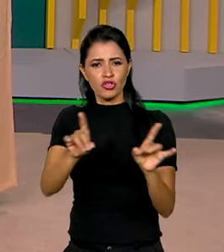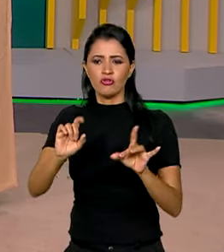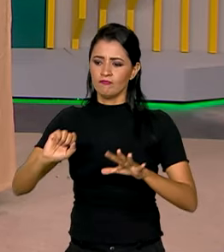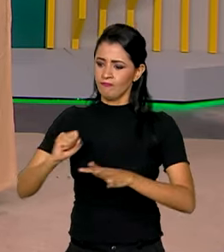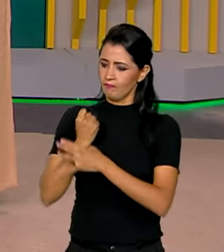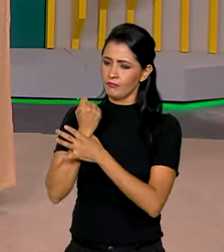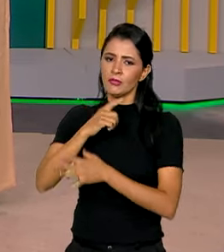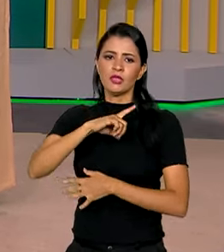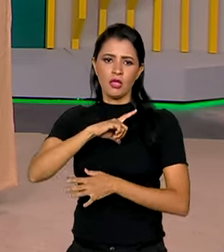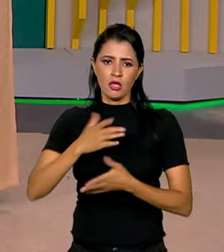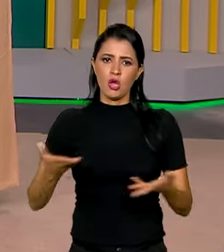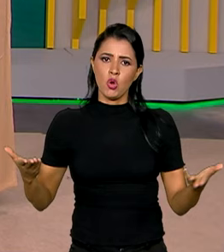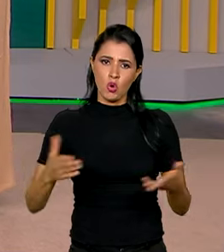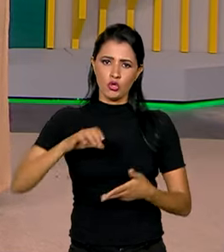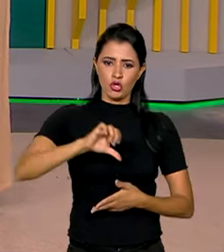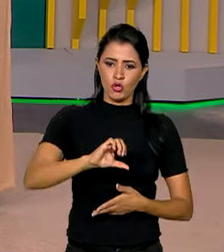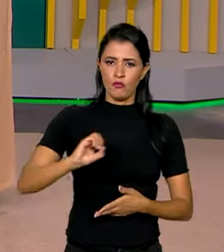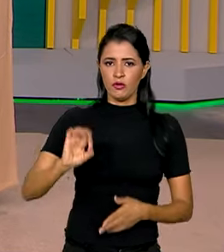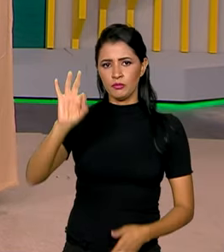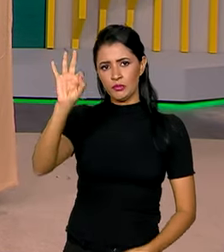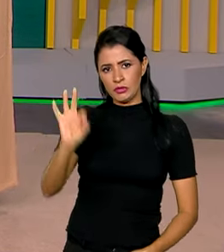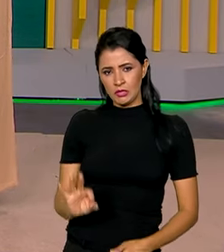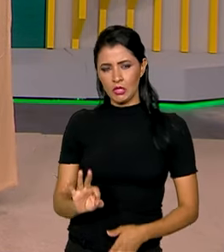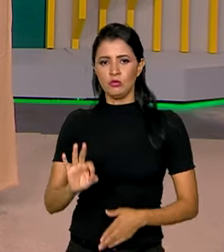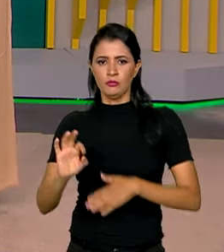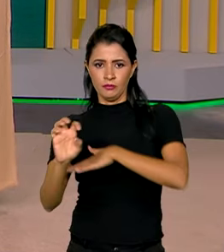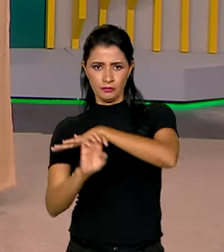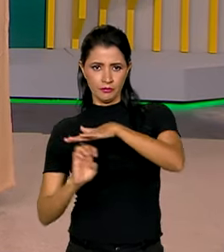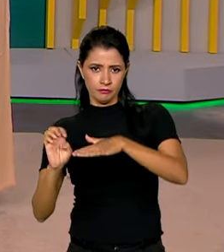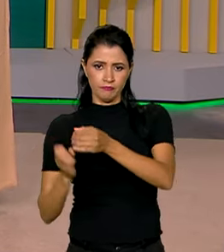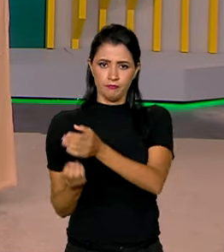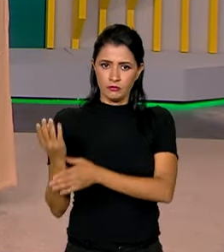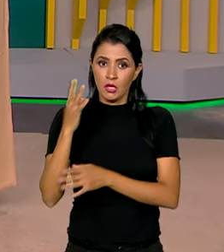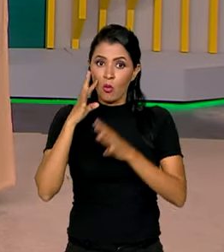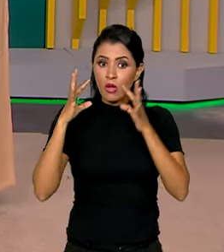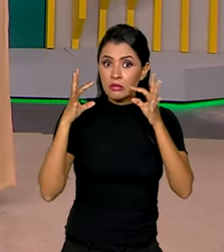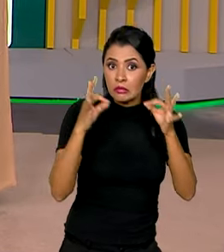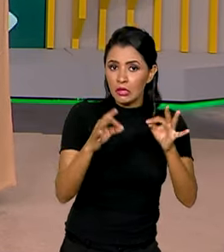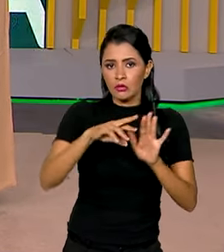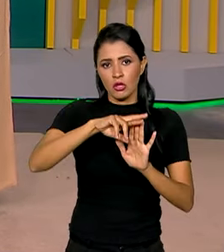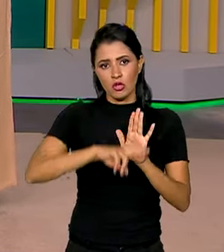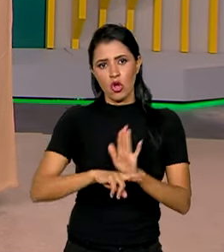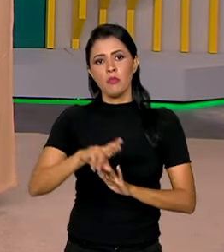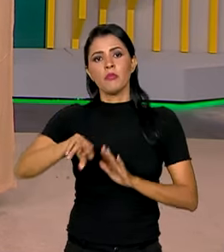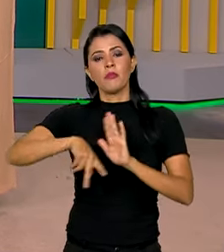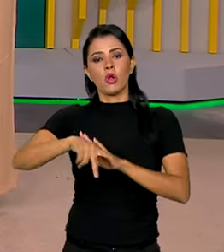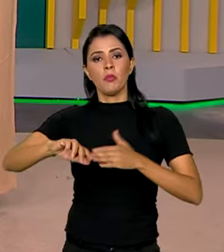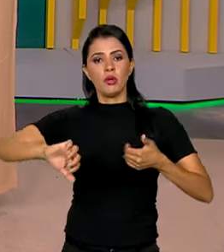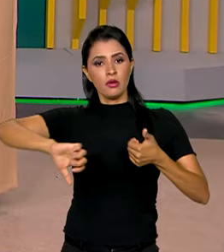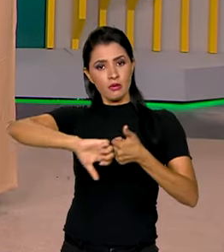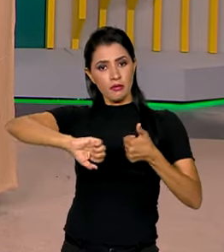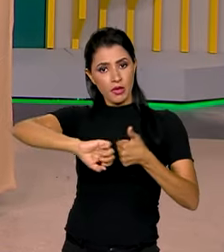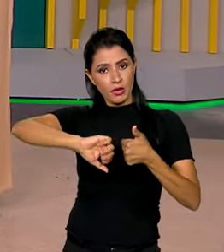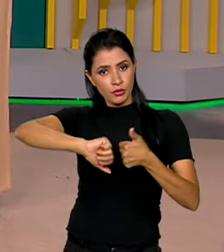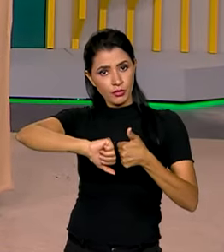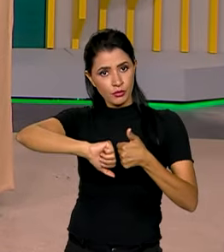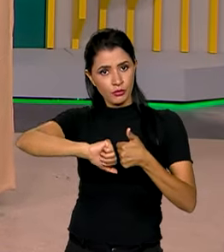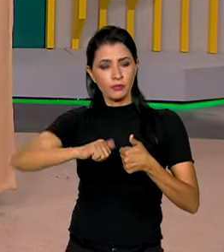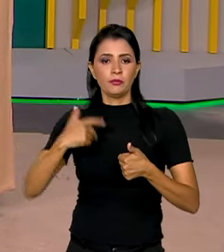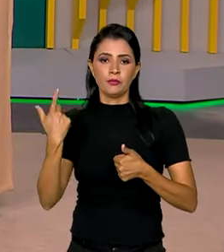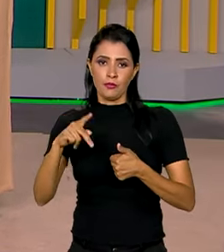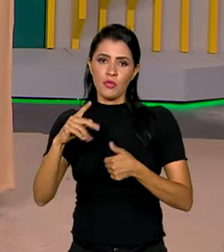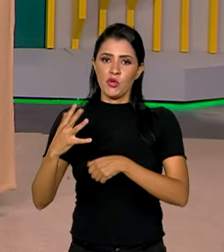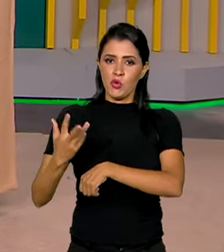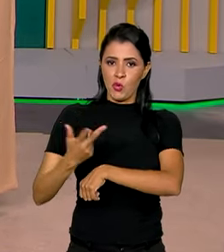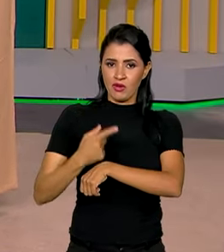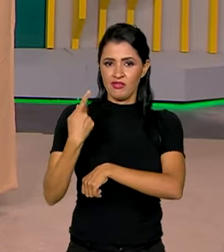crianças. Hoje, cerca de 90% dos fabricantes estão atentos às normas do Inmetro, Instituto Nacional de Metrologia,